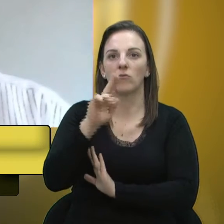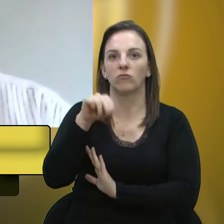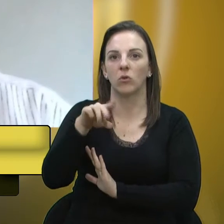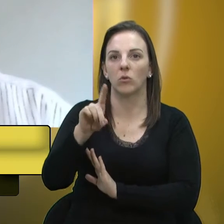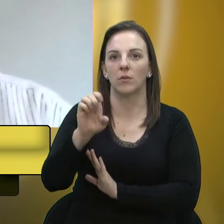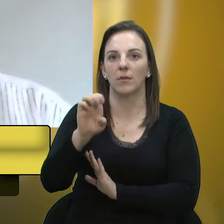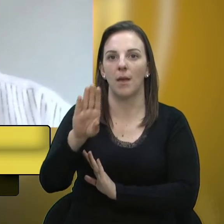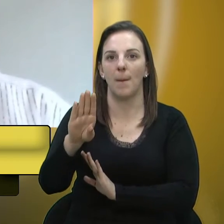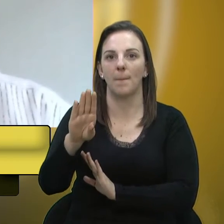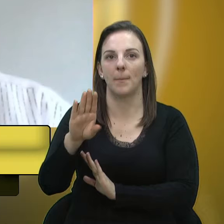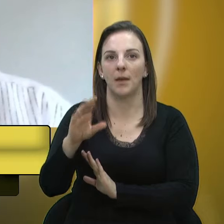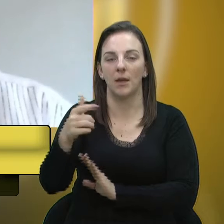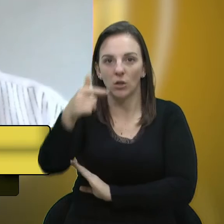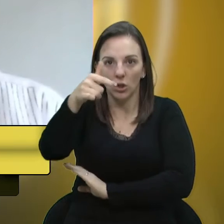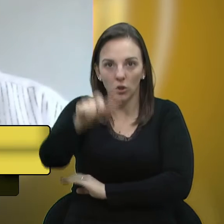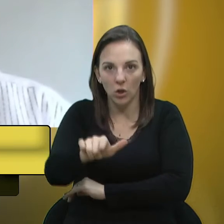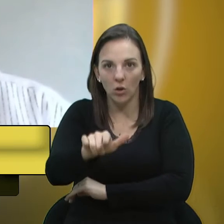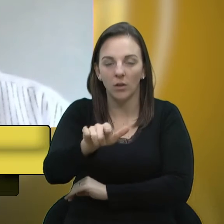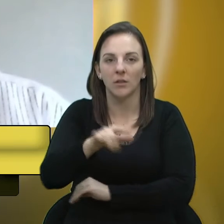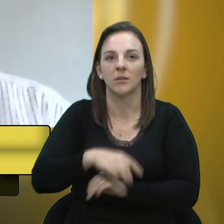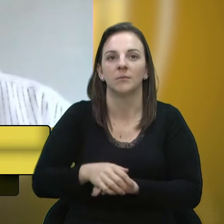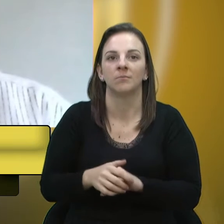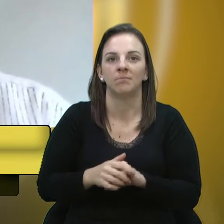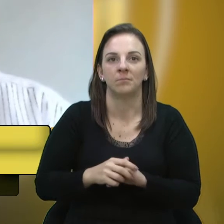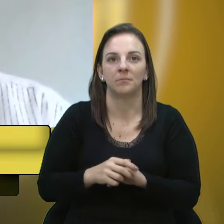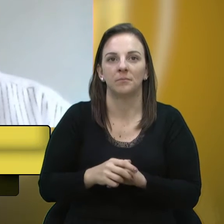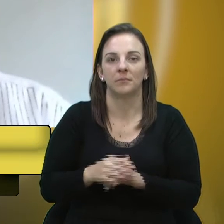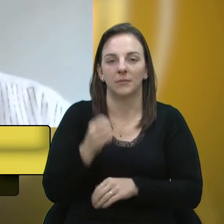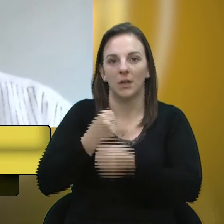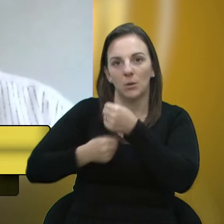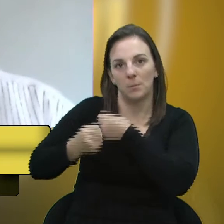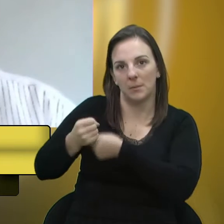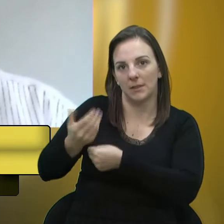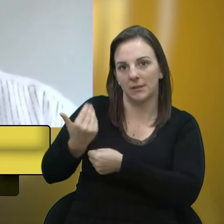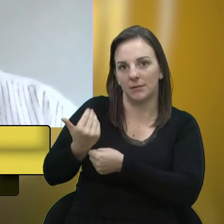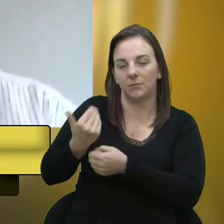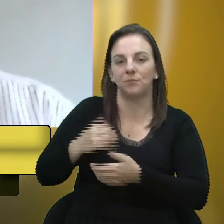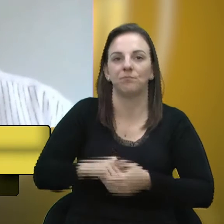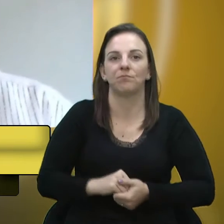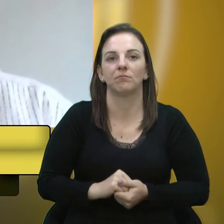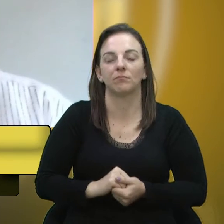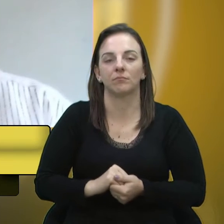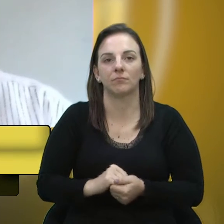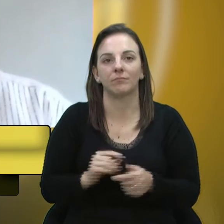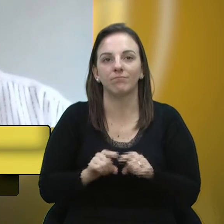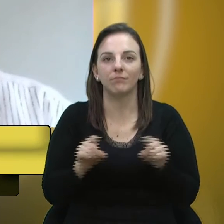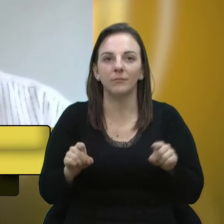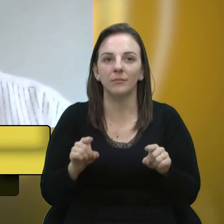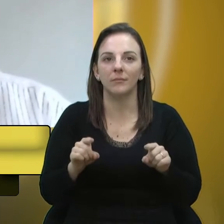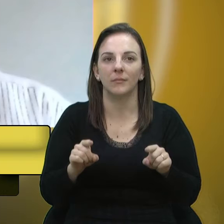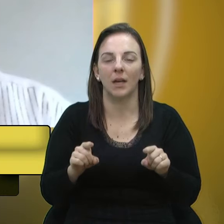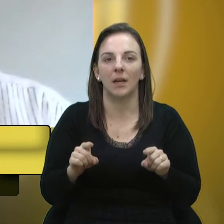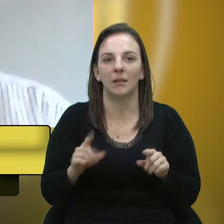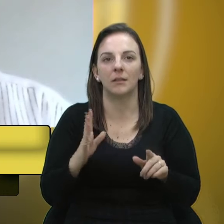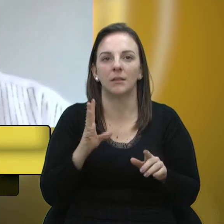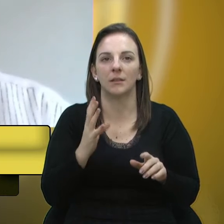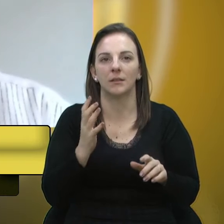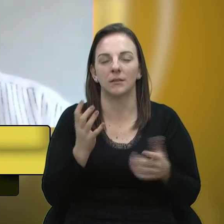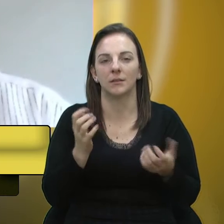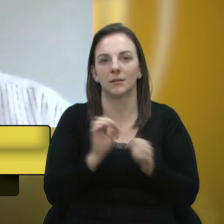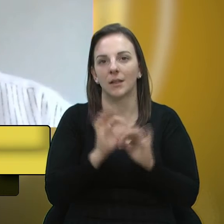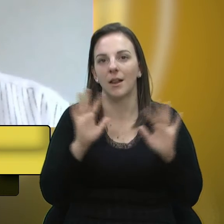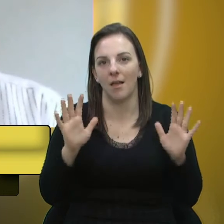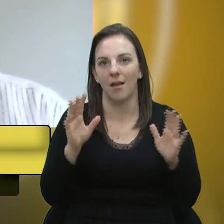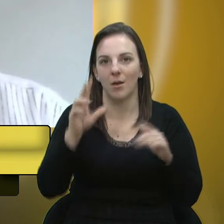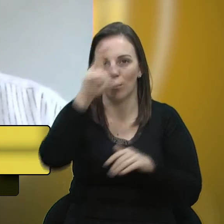renovada no ano passado. Mas, e aí, logicamente, os municípios e os estados precisam